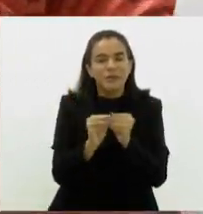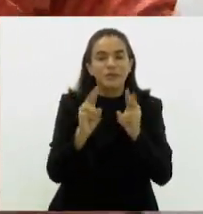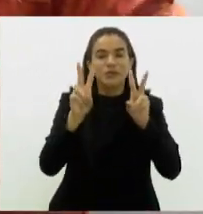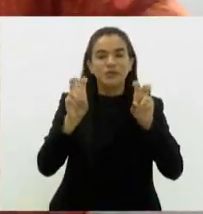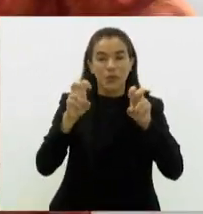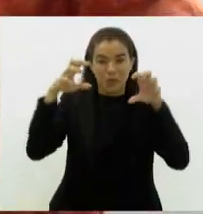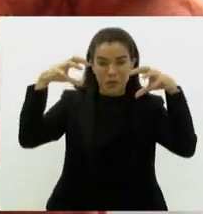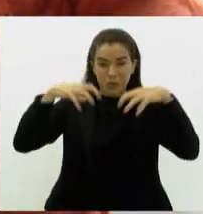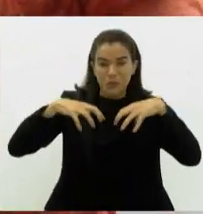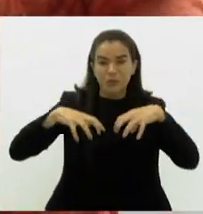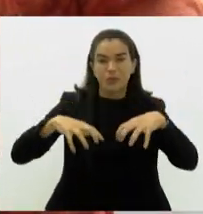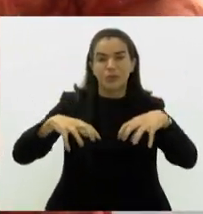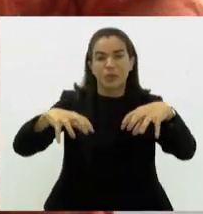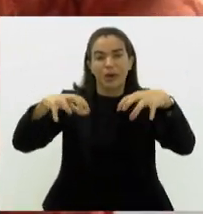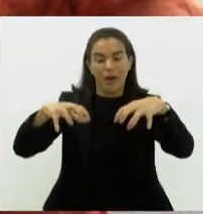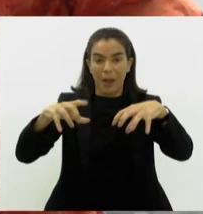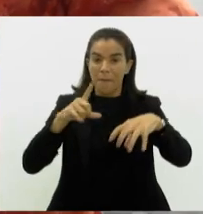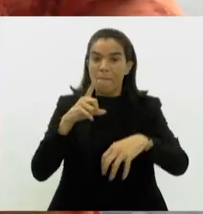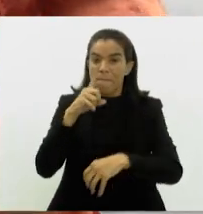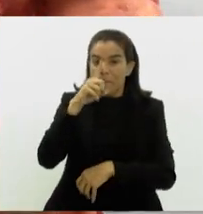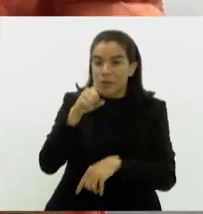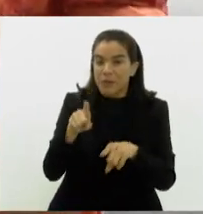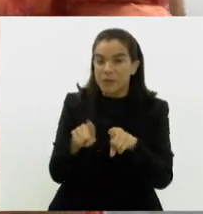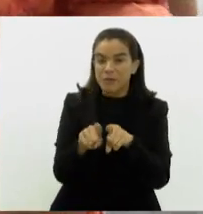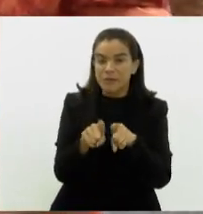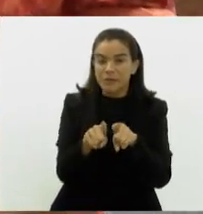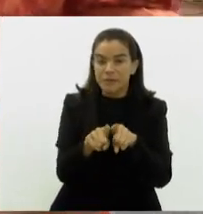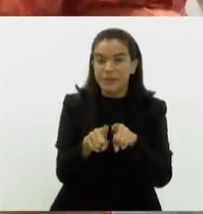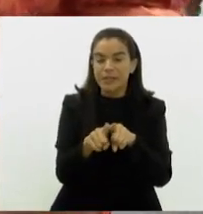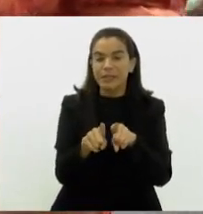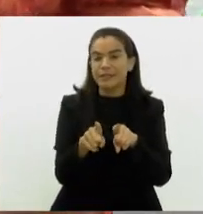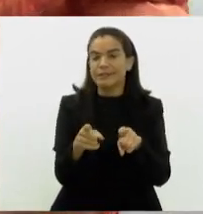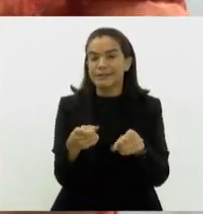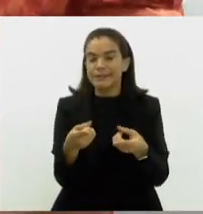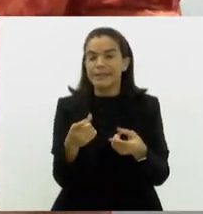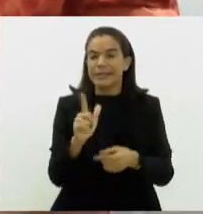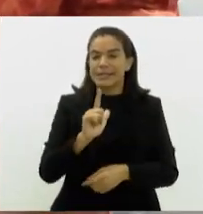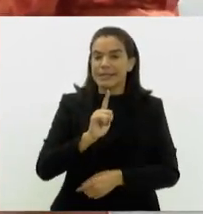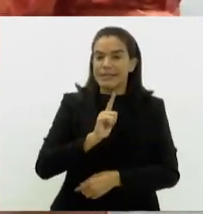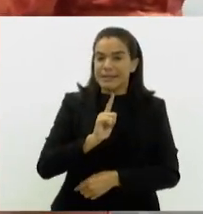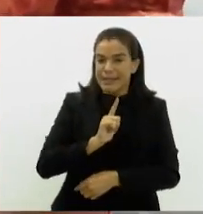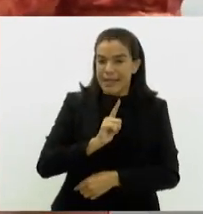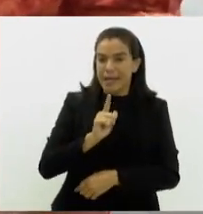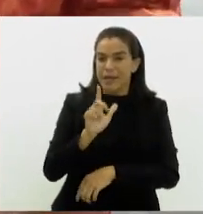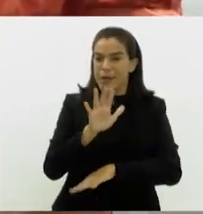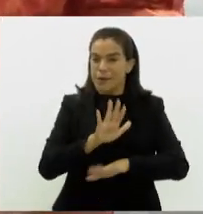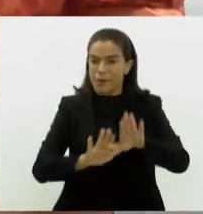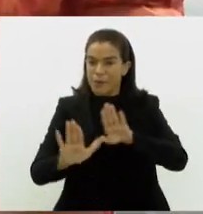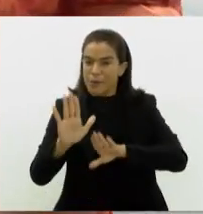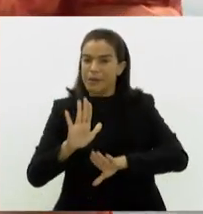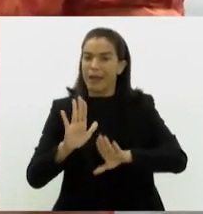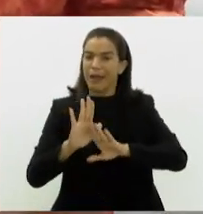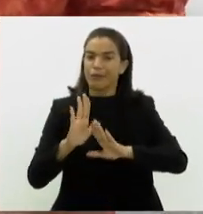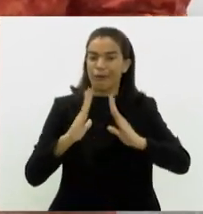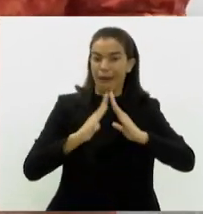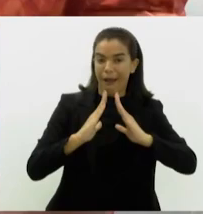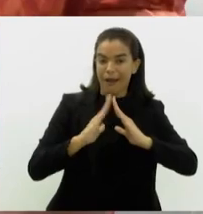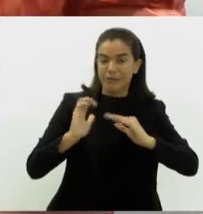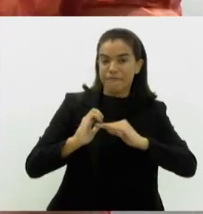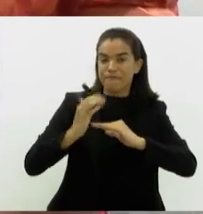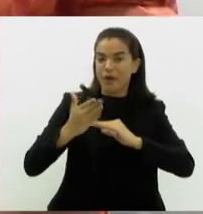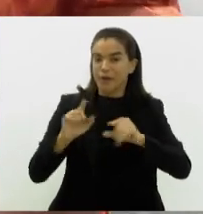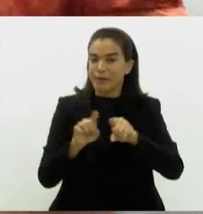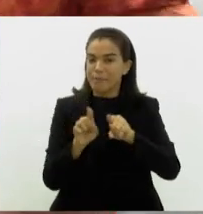que vem atingindo o nosso estado, é muito perigoso também, é essencial ter esse cuidado dentro e fora de casa quando